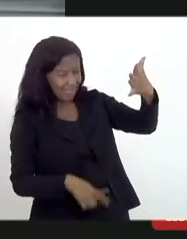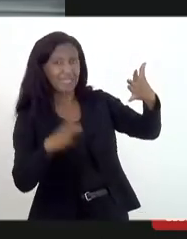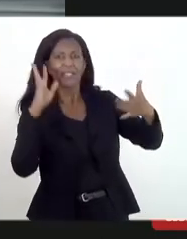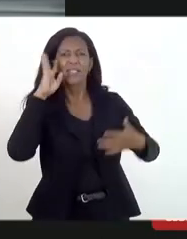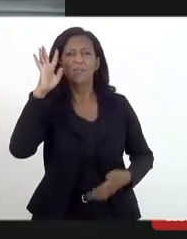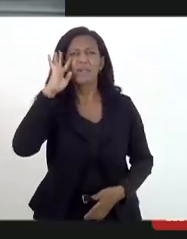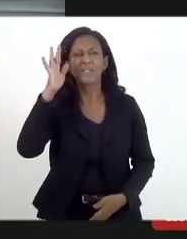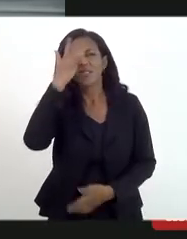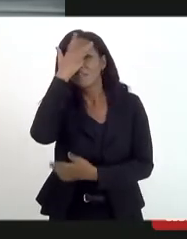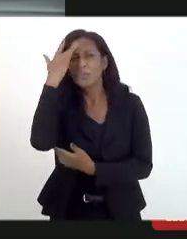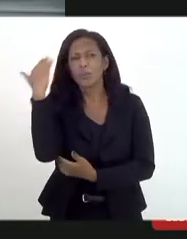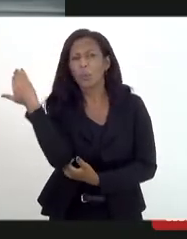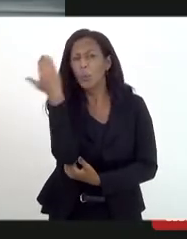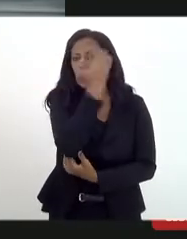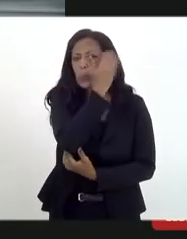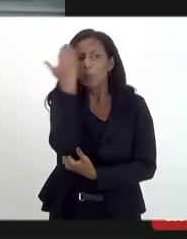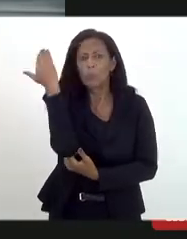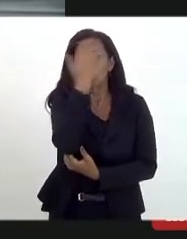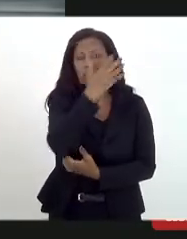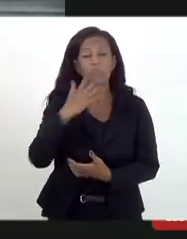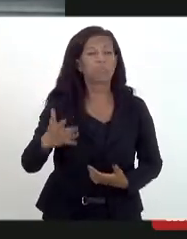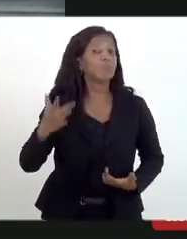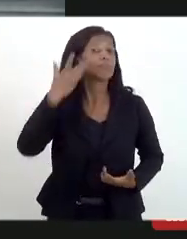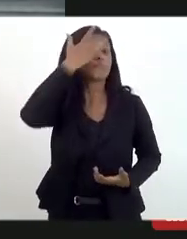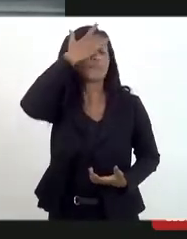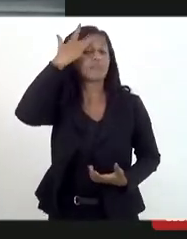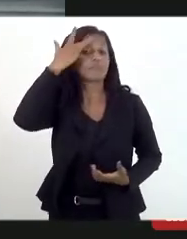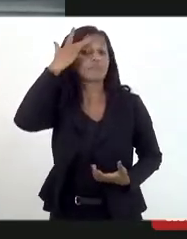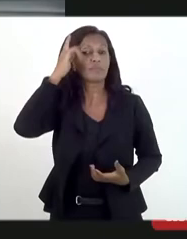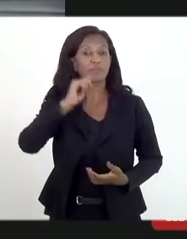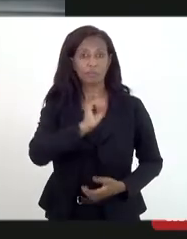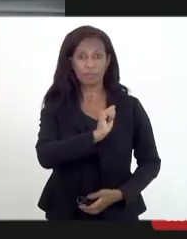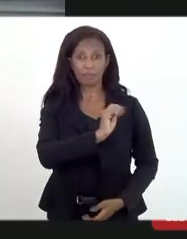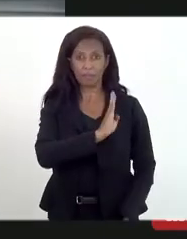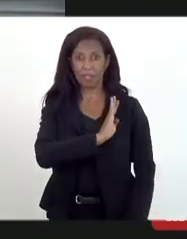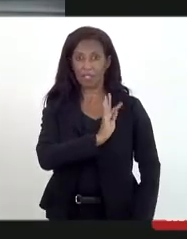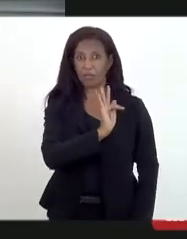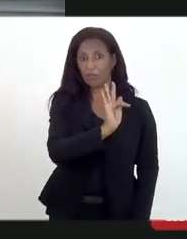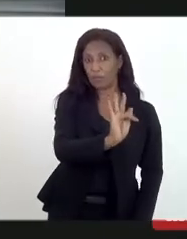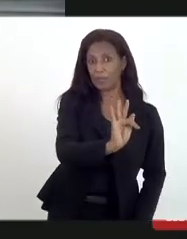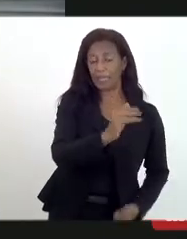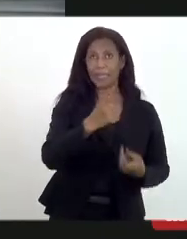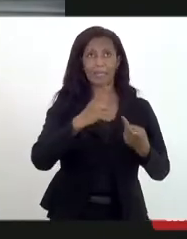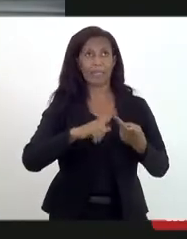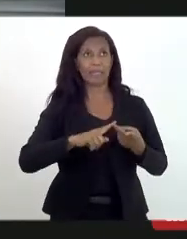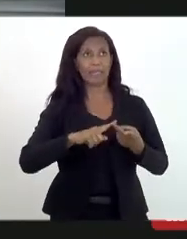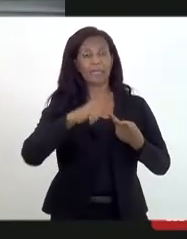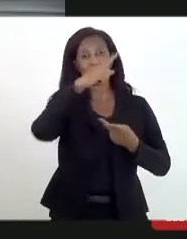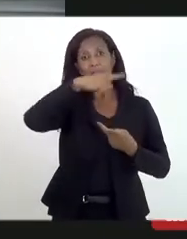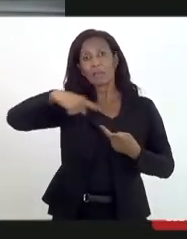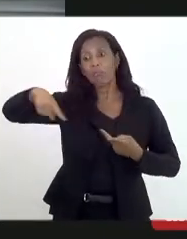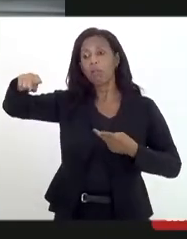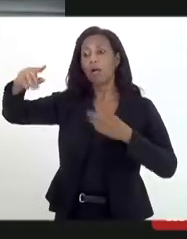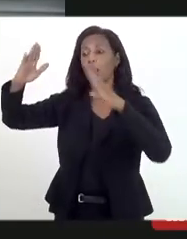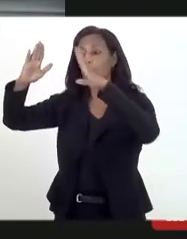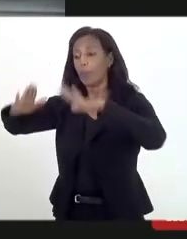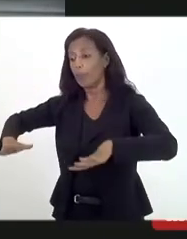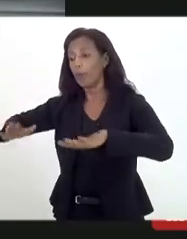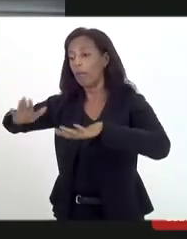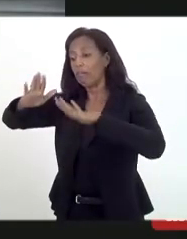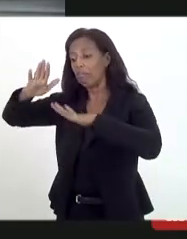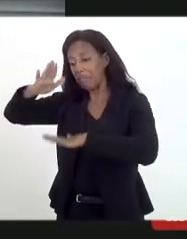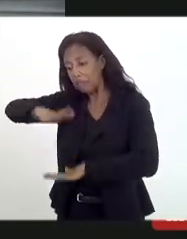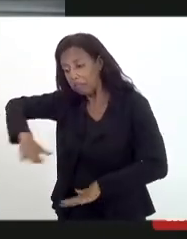tenham visibilidade, com pessoas que estão na Baixada Fluminense, que estão em seus terreiros colocados já